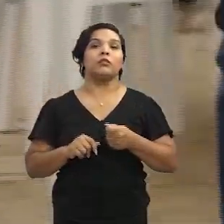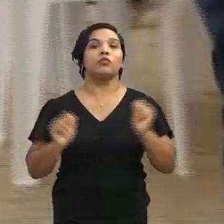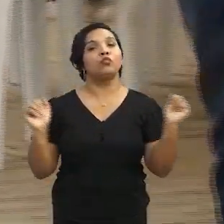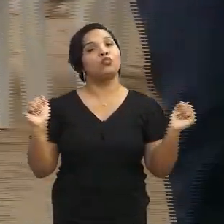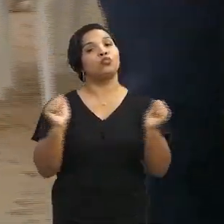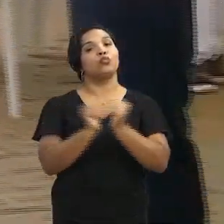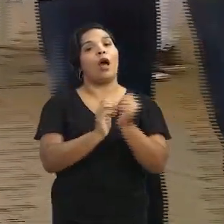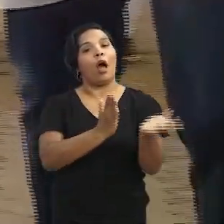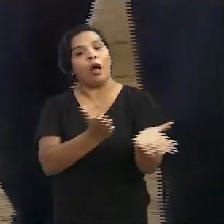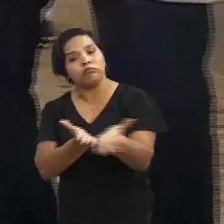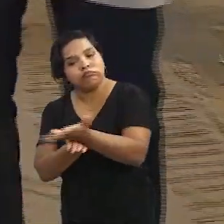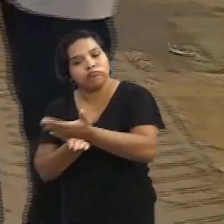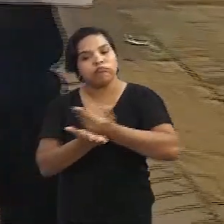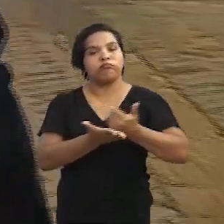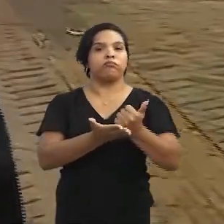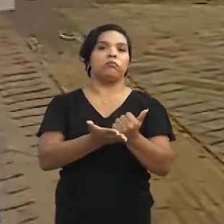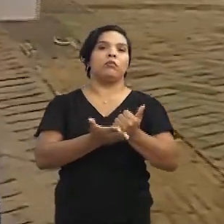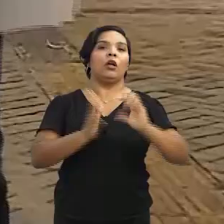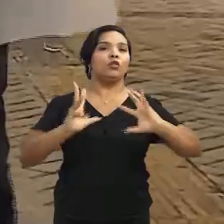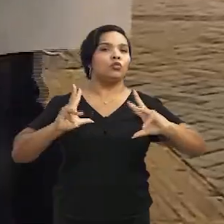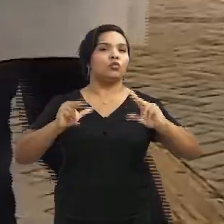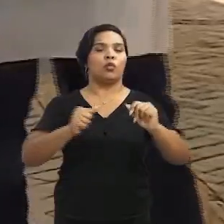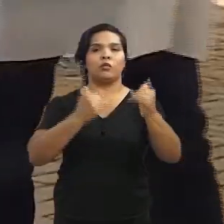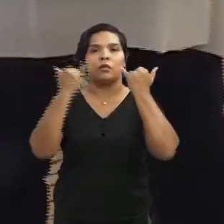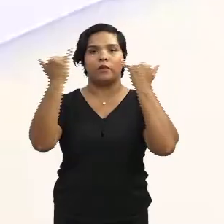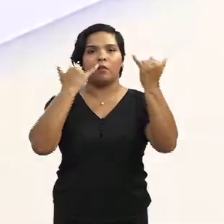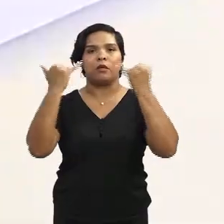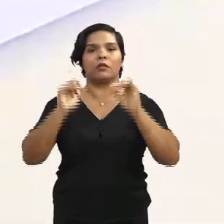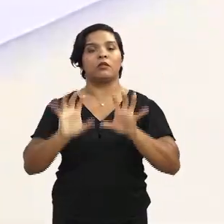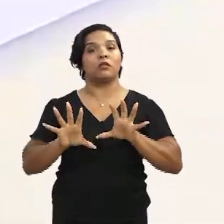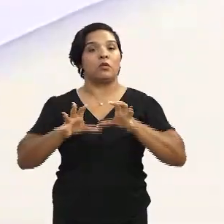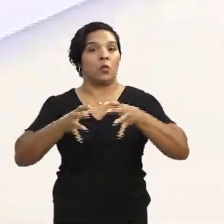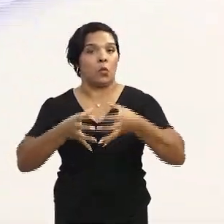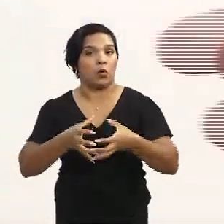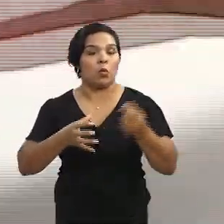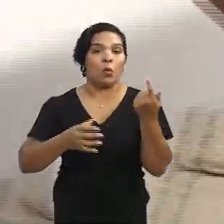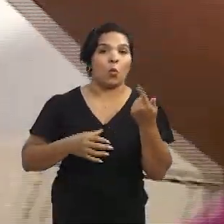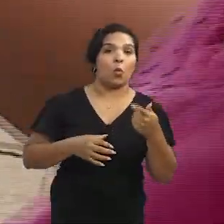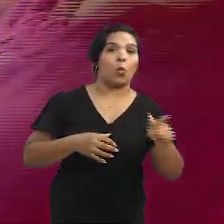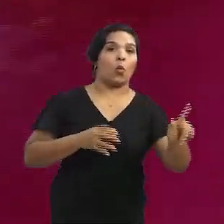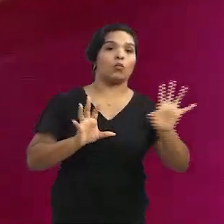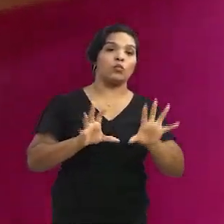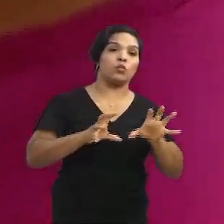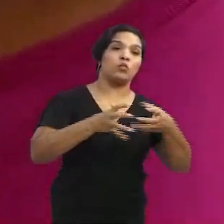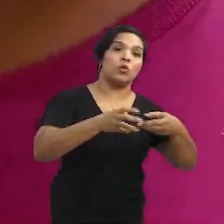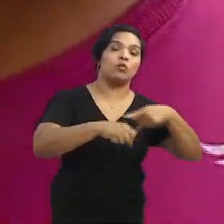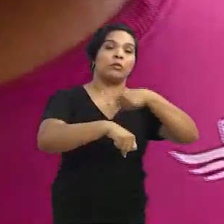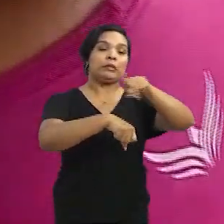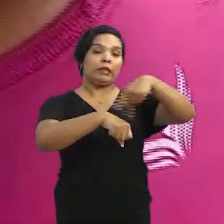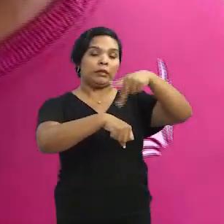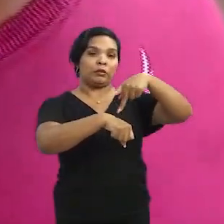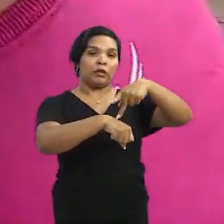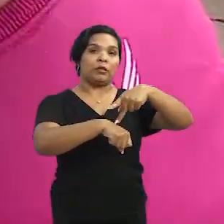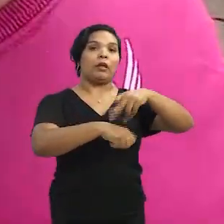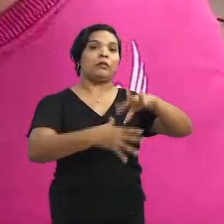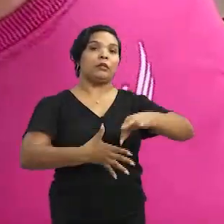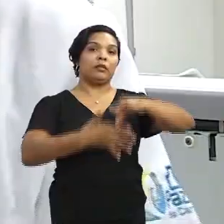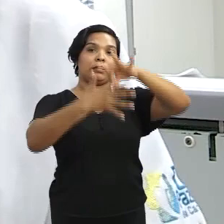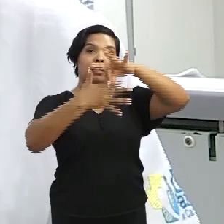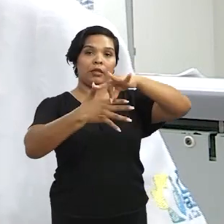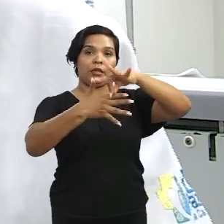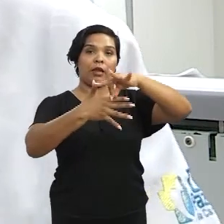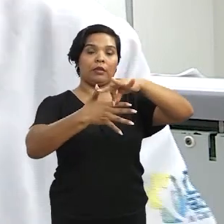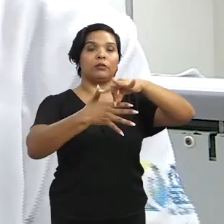um junto aos dados. Então, gente juntou todas as informações desse consórcio com outros consórcios internacionais,